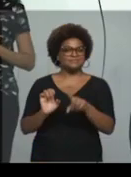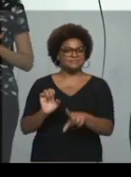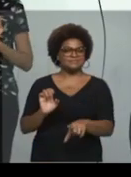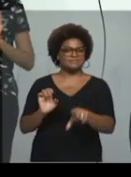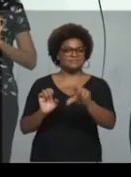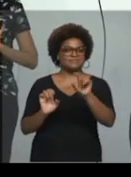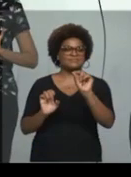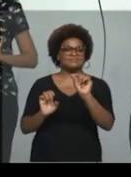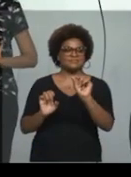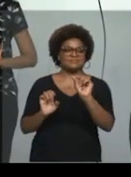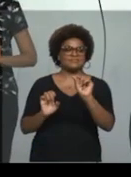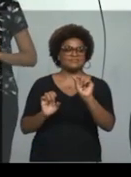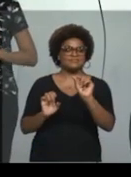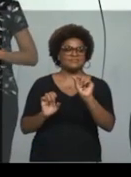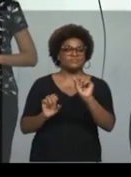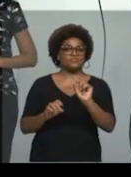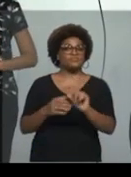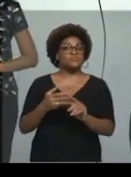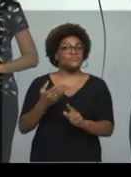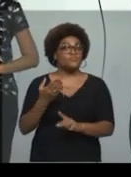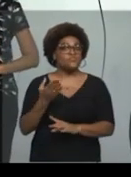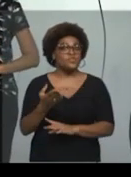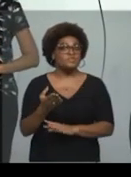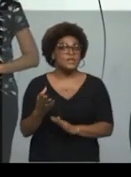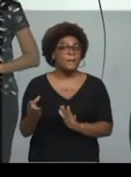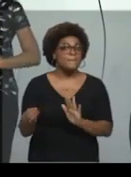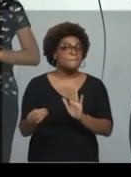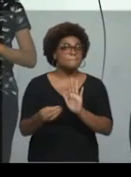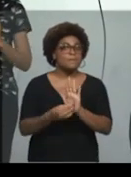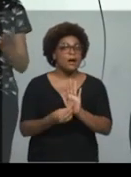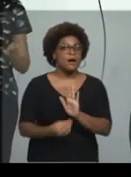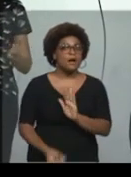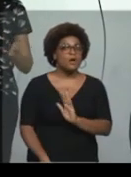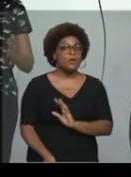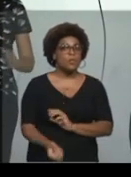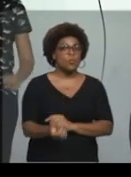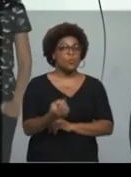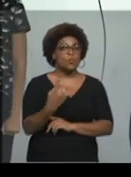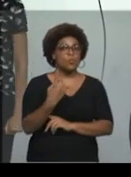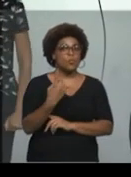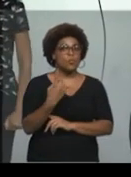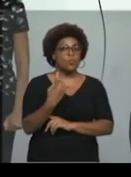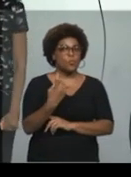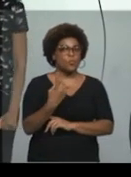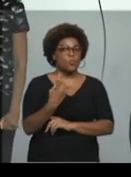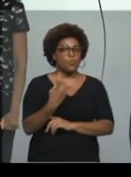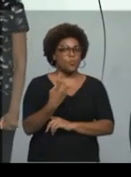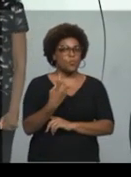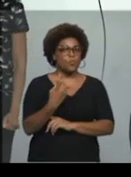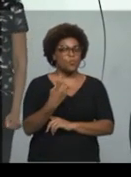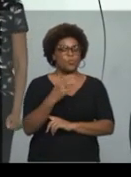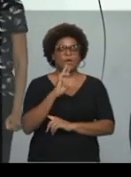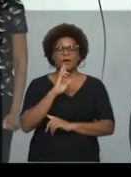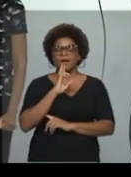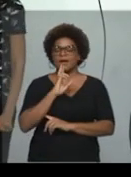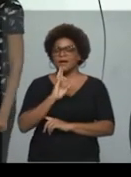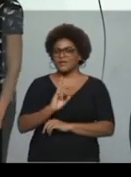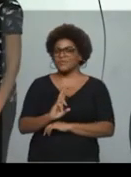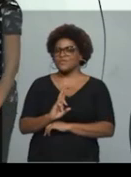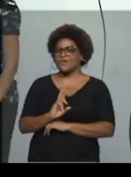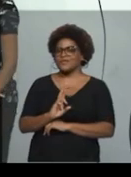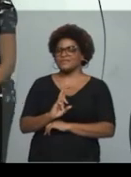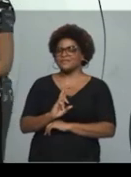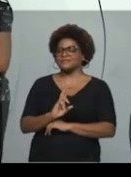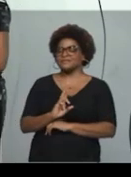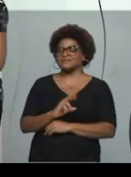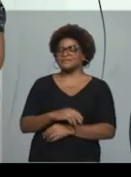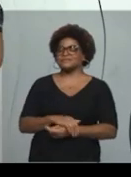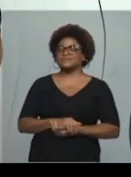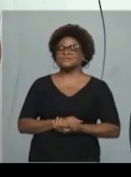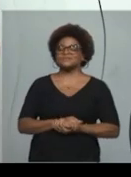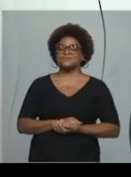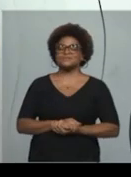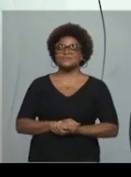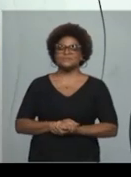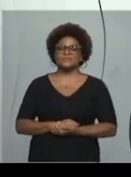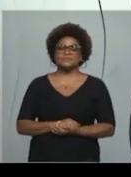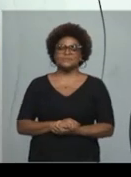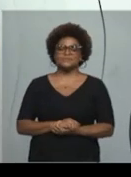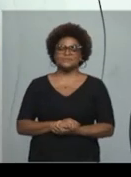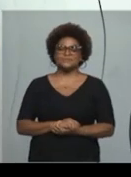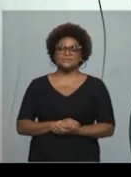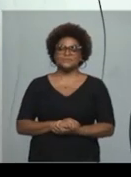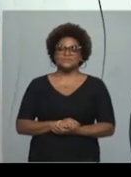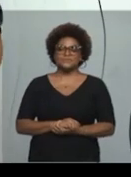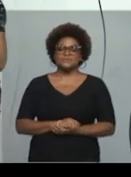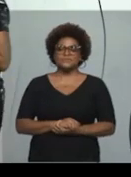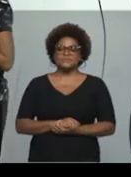vai marcar apenas uma resposta para cada, né? Para cada questão. Então, nós